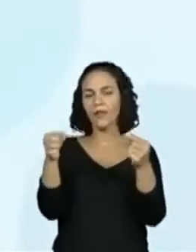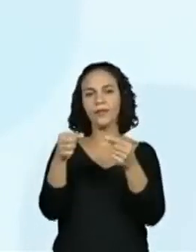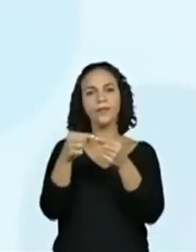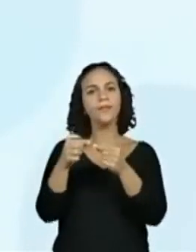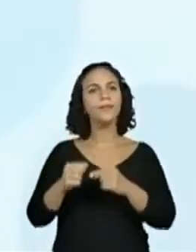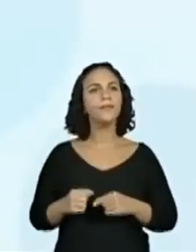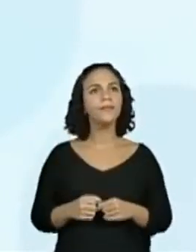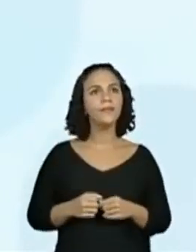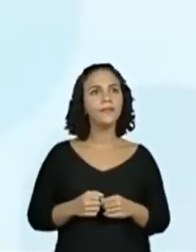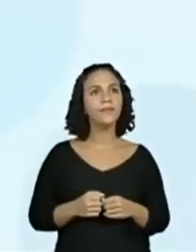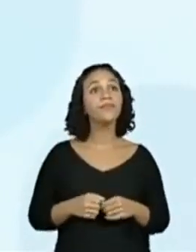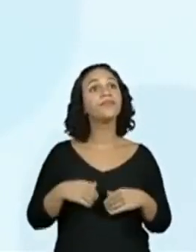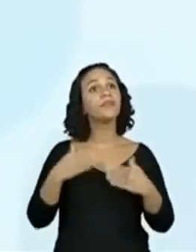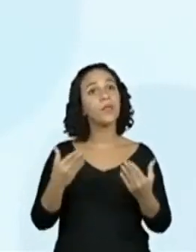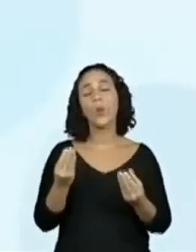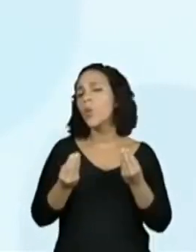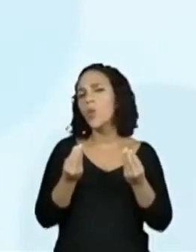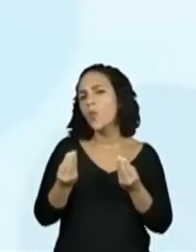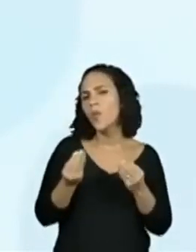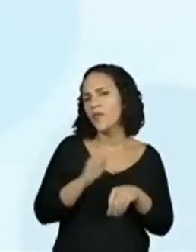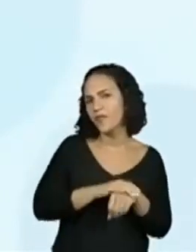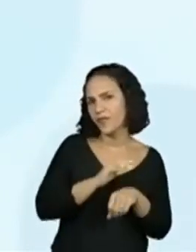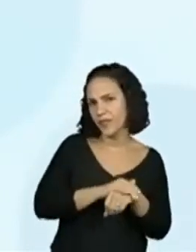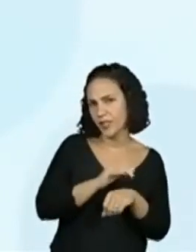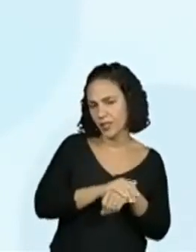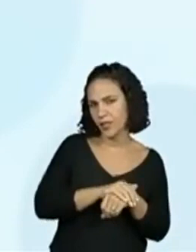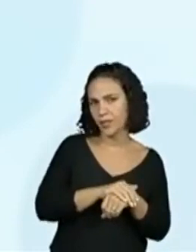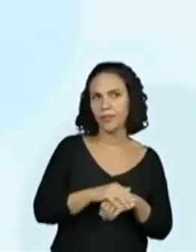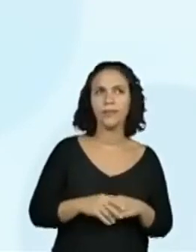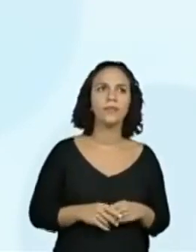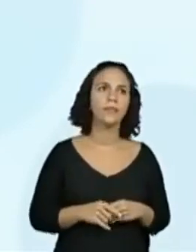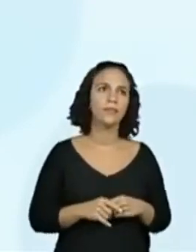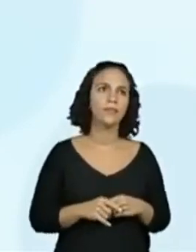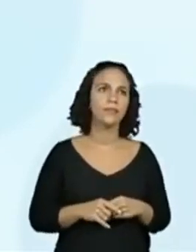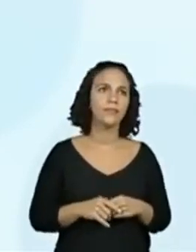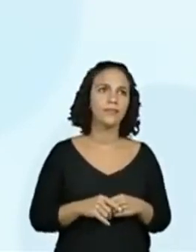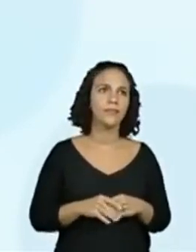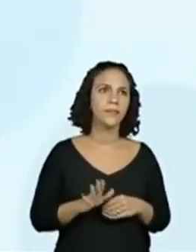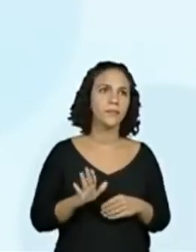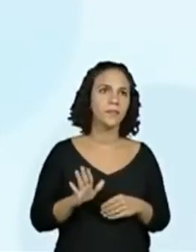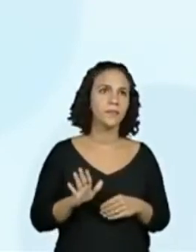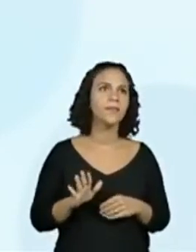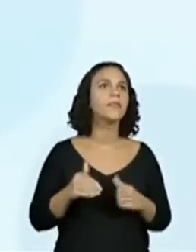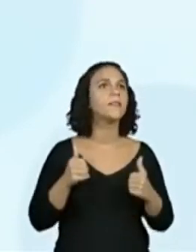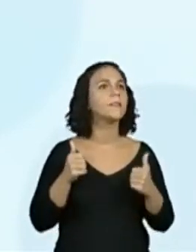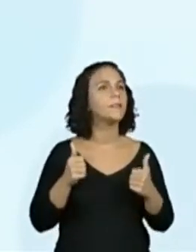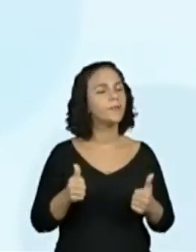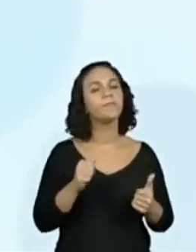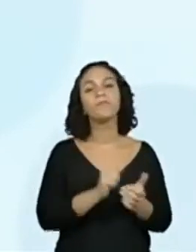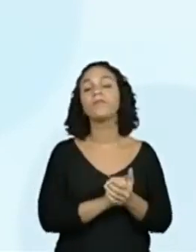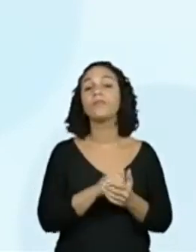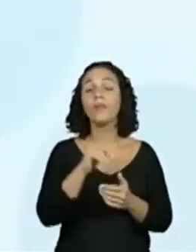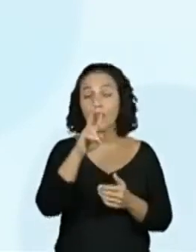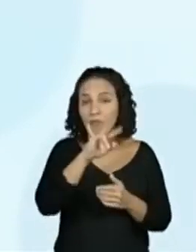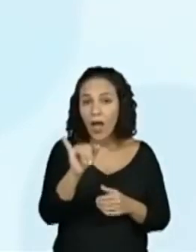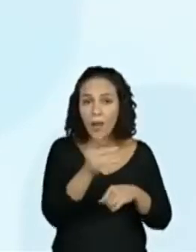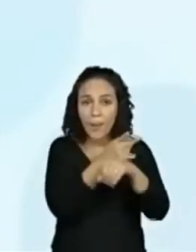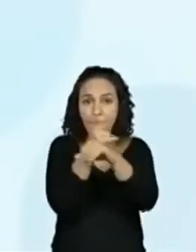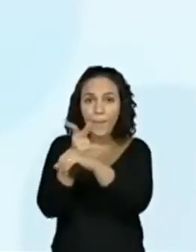seja, nós vamos localizar... Opa! Localiz... Eita! Localizar informações.